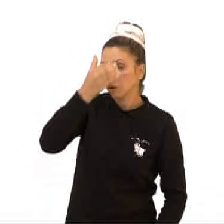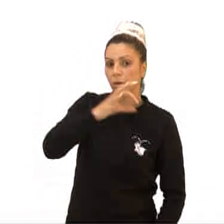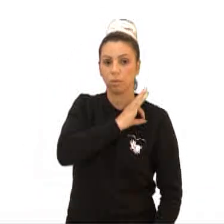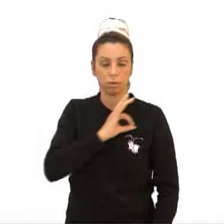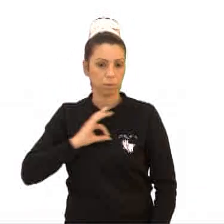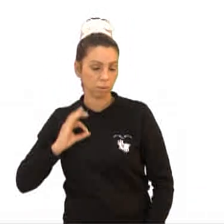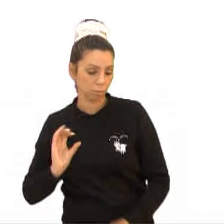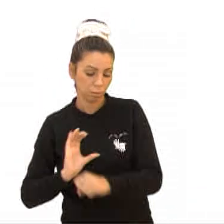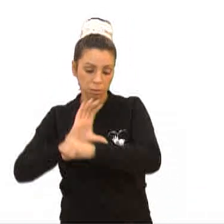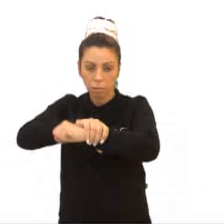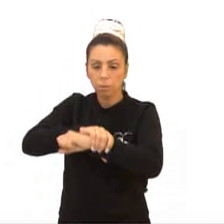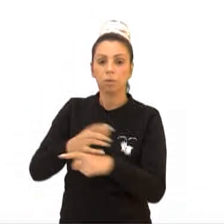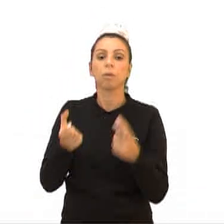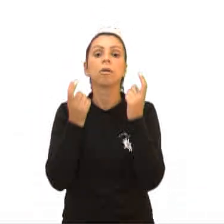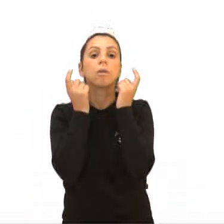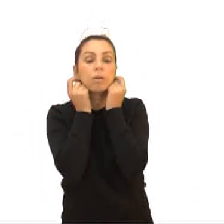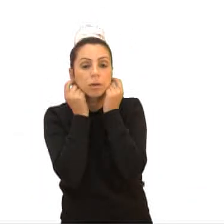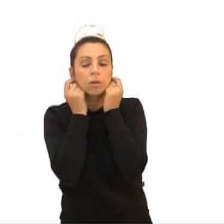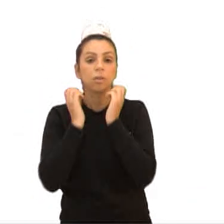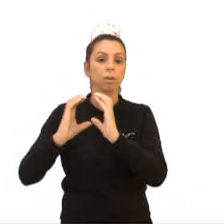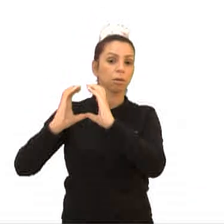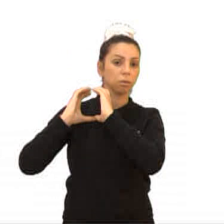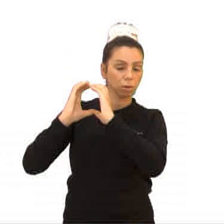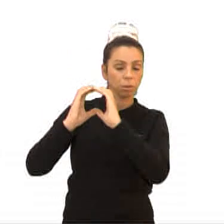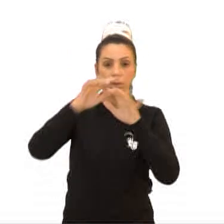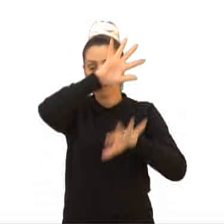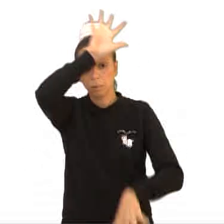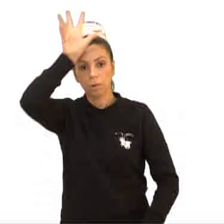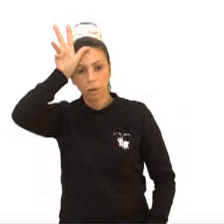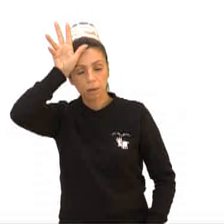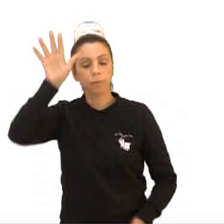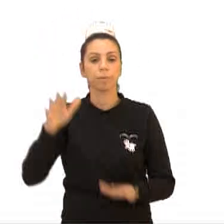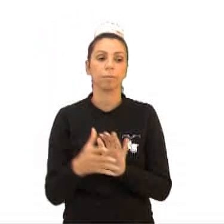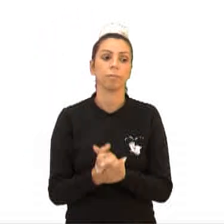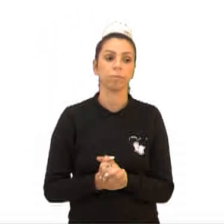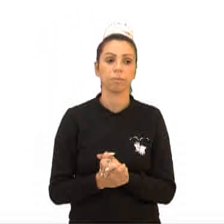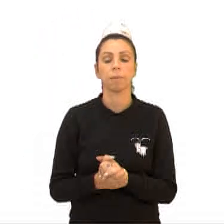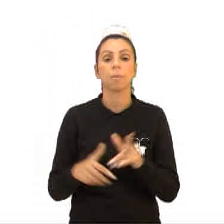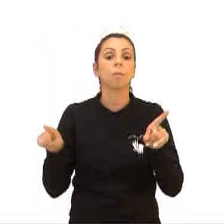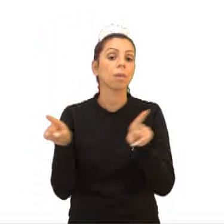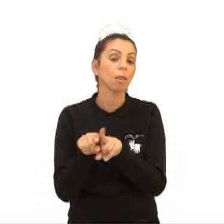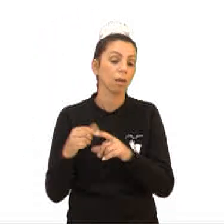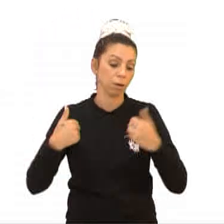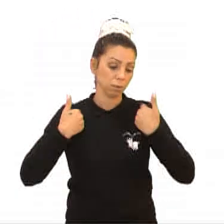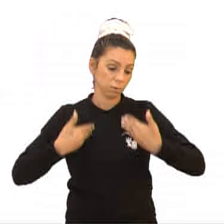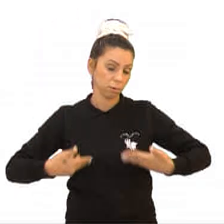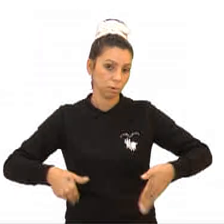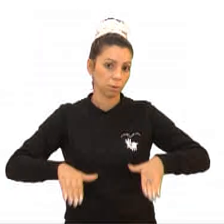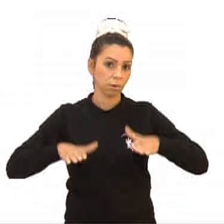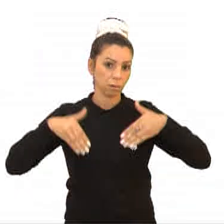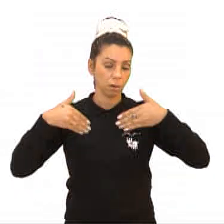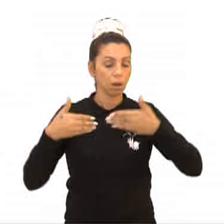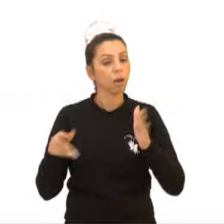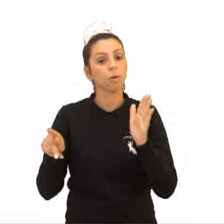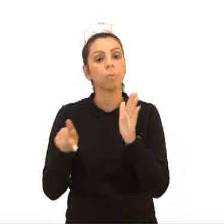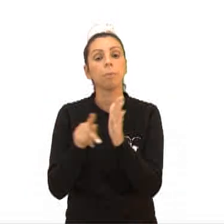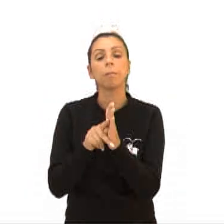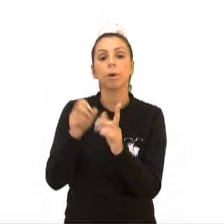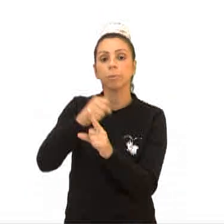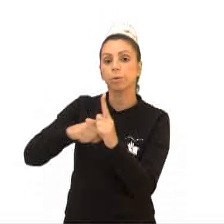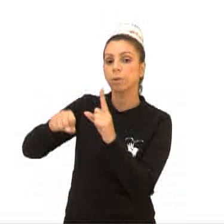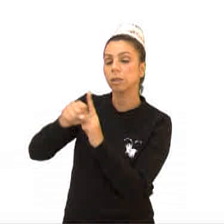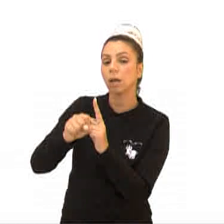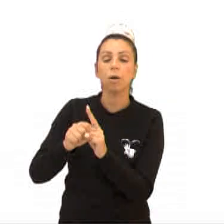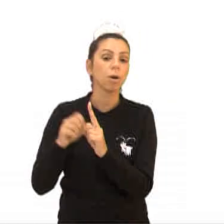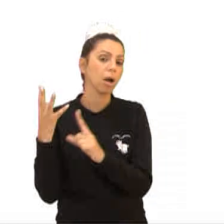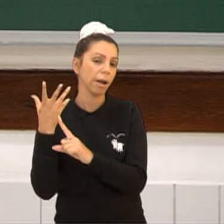braçadeiras, brincos, pulseiras e cocares. Na pintura corporal, a plumaria indica grupo social. Arte geralmente masculina, uso de ritos e